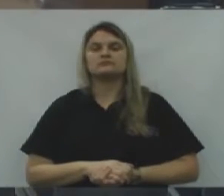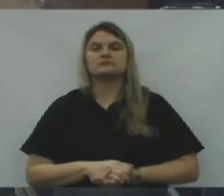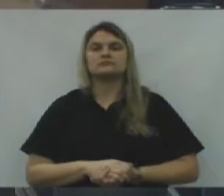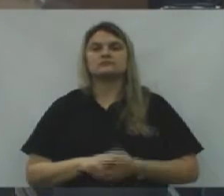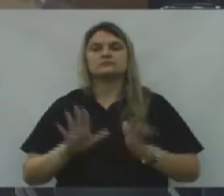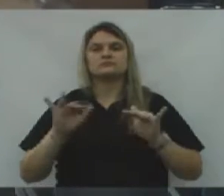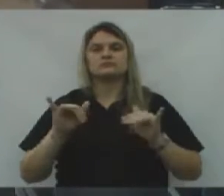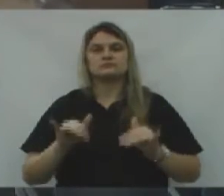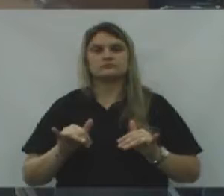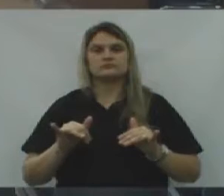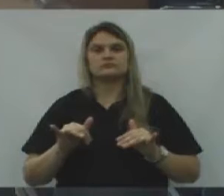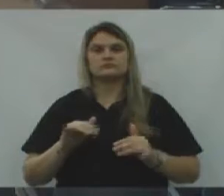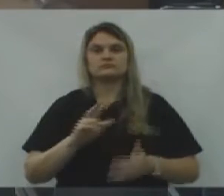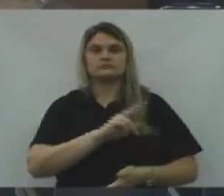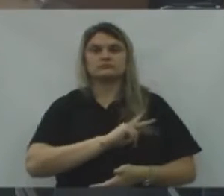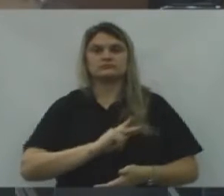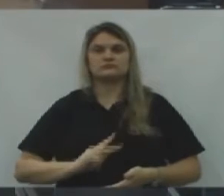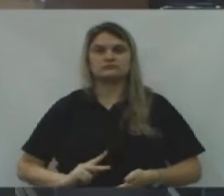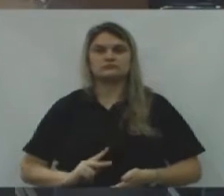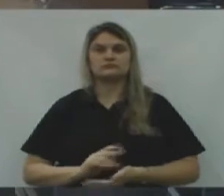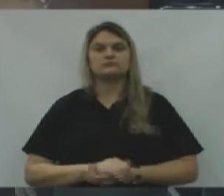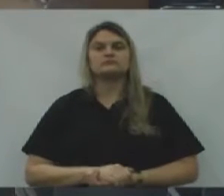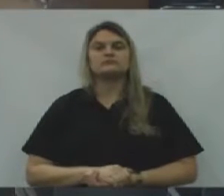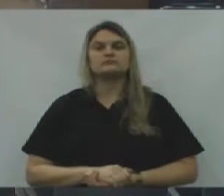Fim do expediente, senhor presidente.